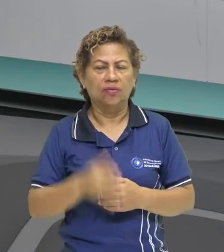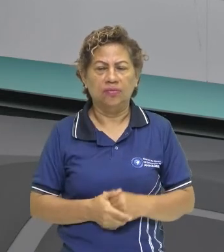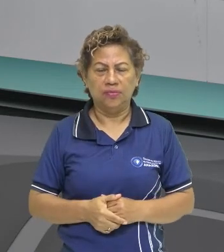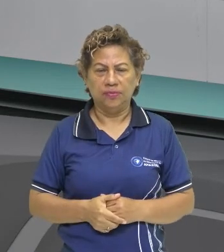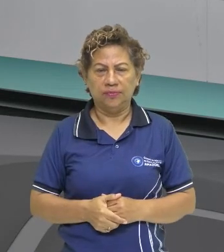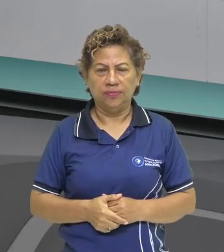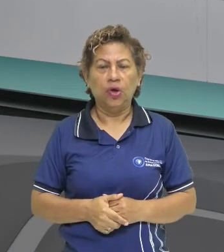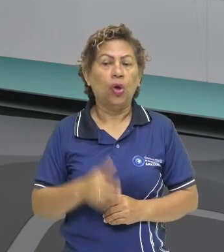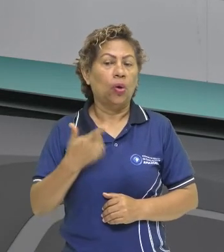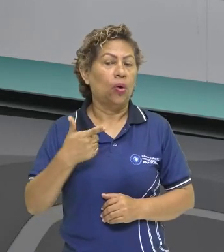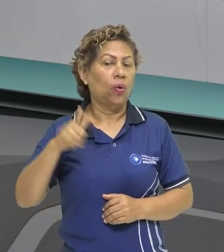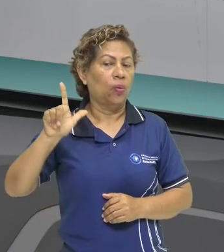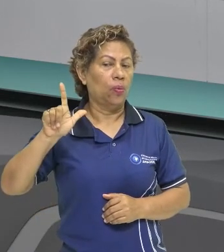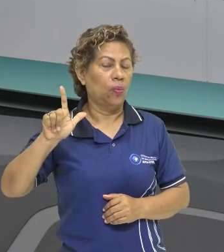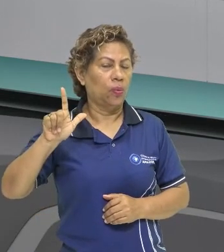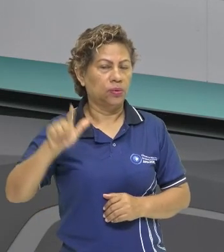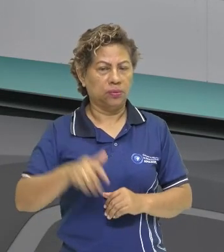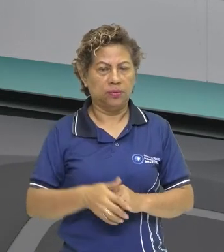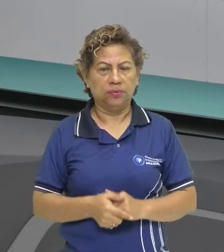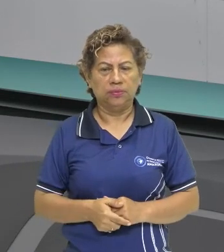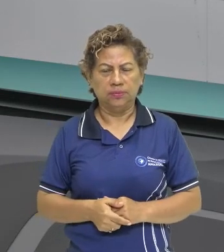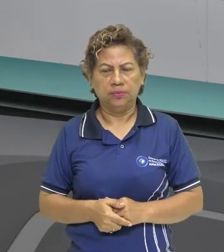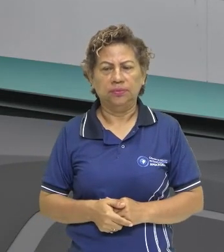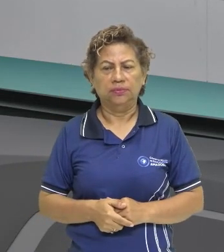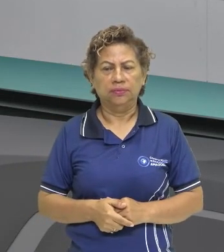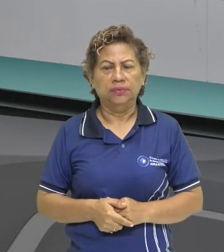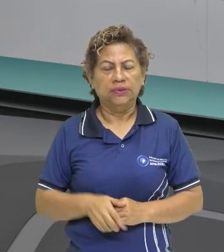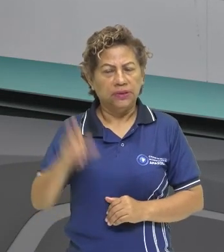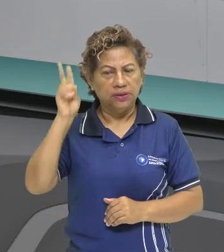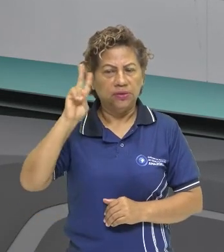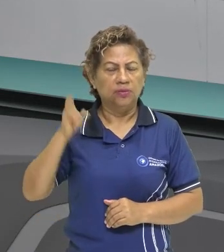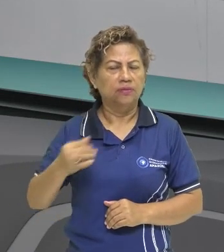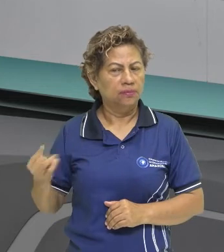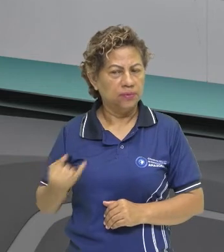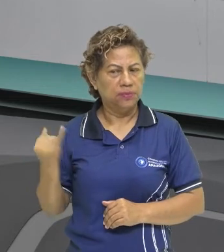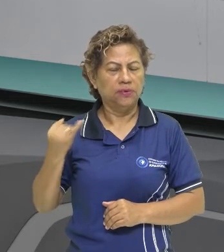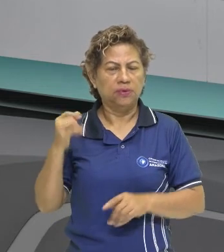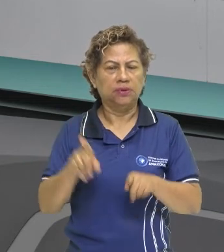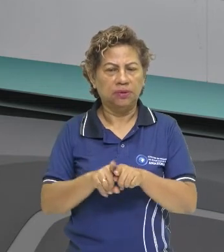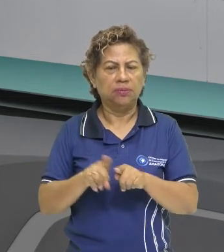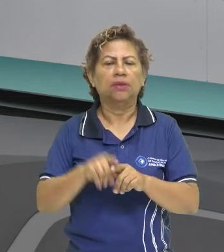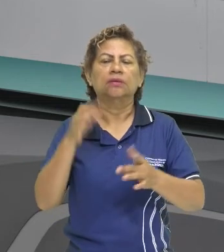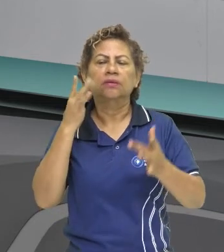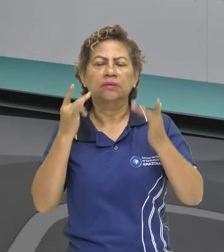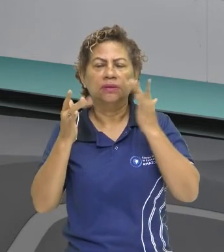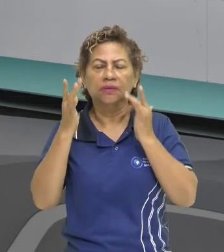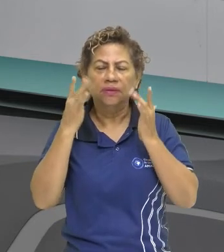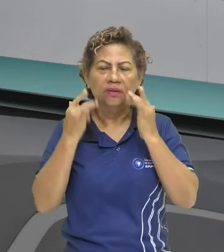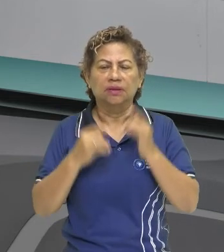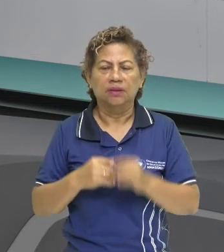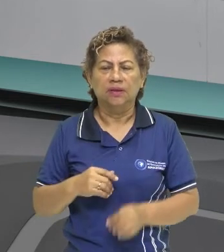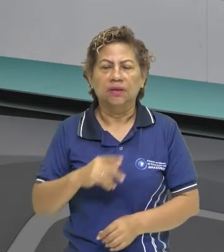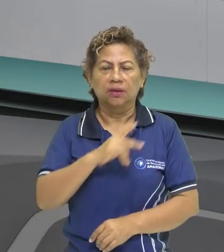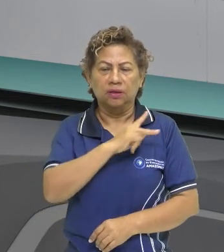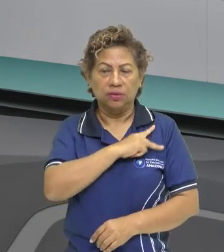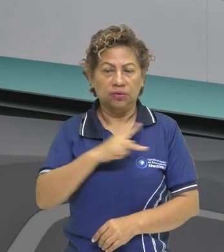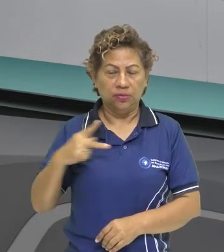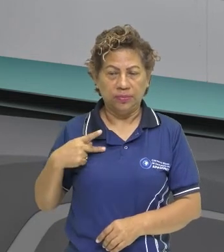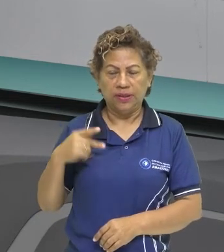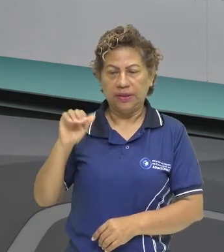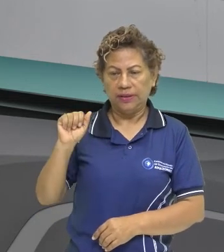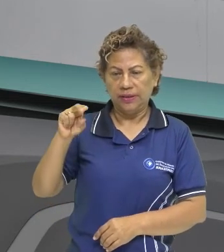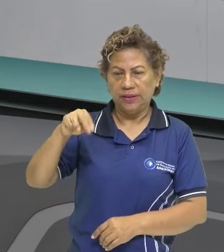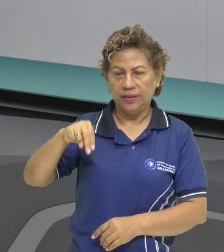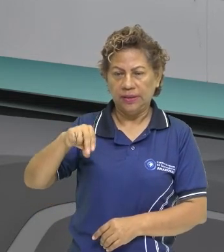um outro fragmento da obra teatral do padre José de Anchieta. Lembra que